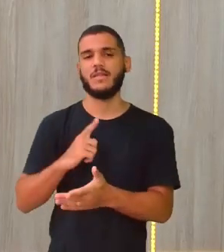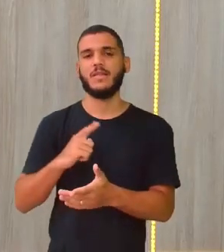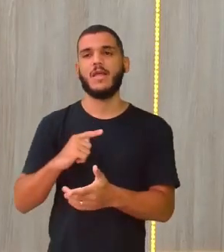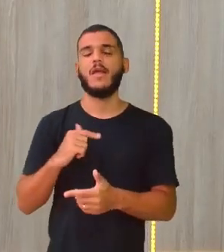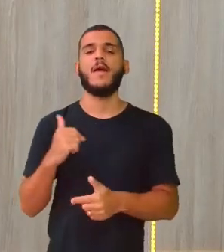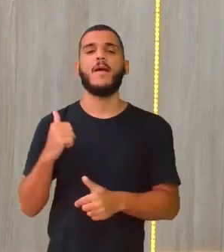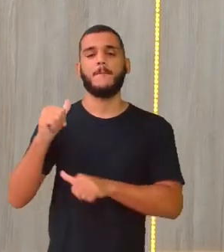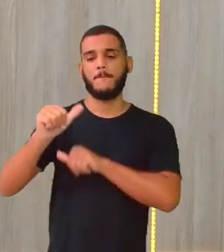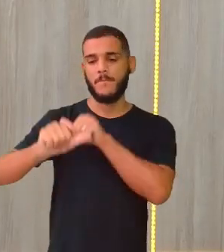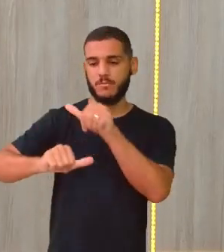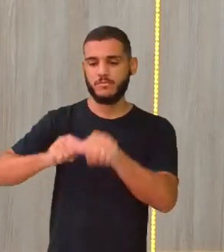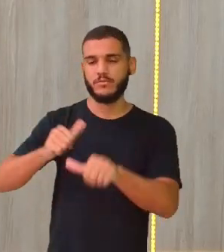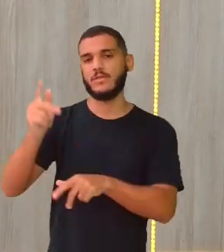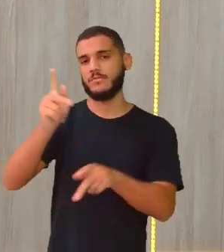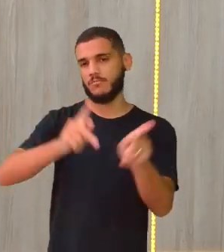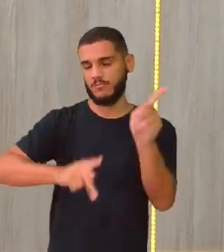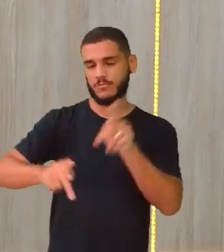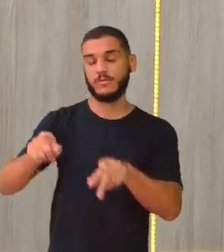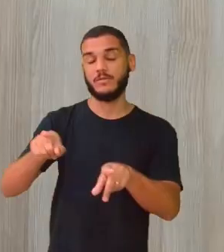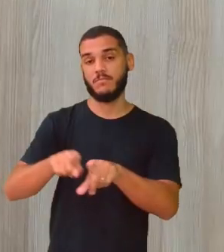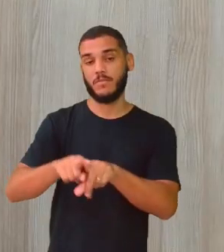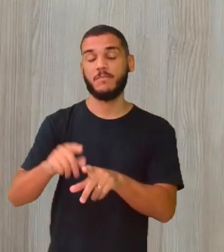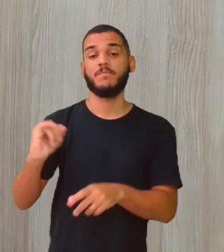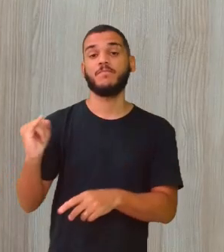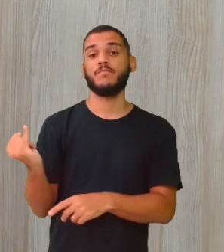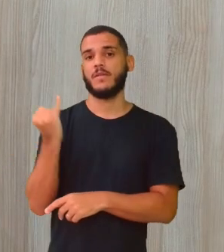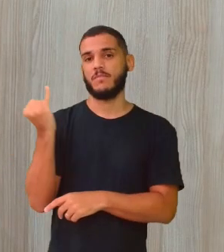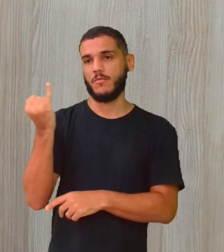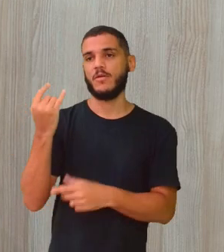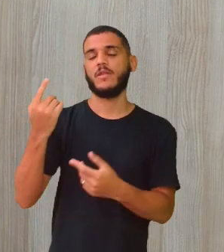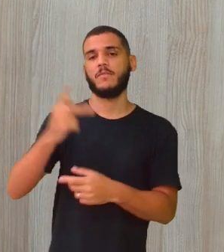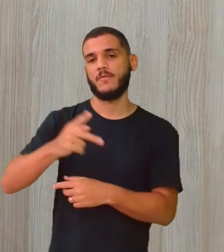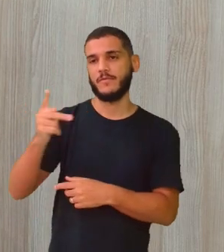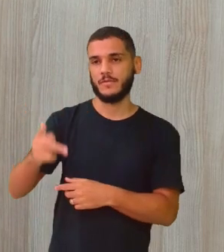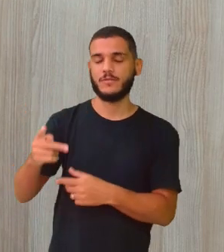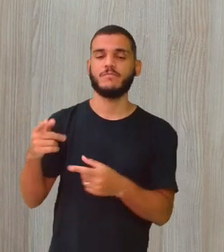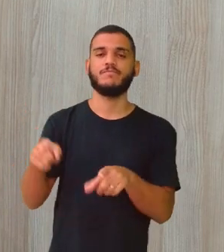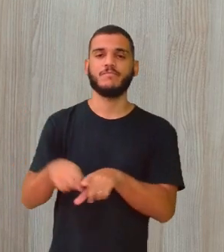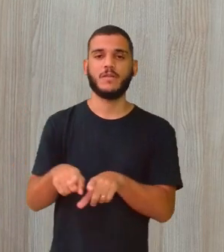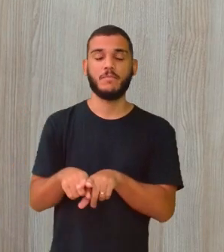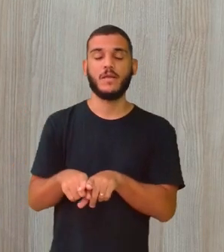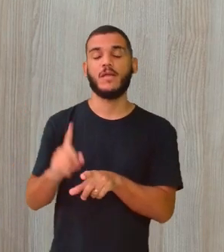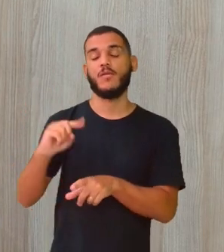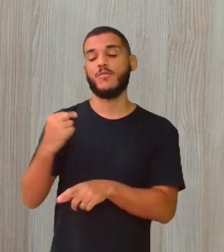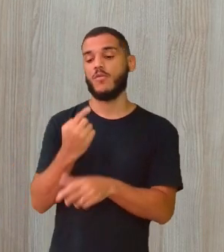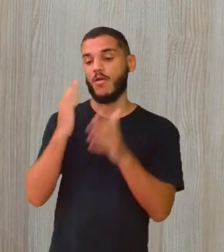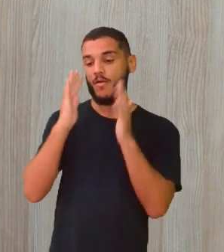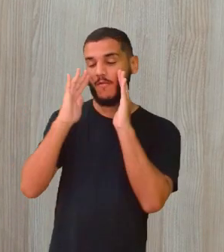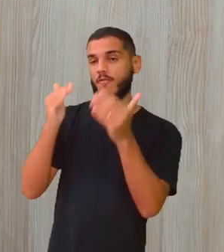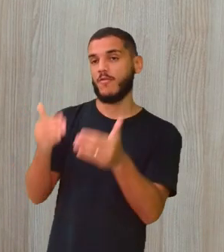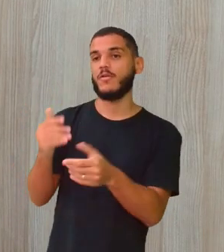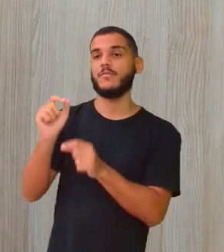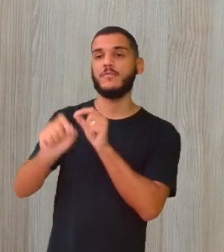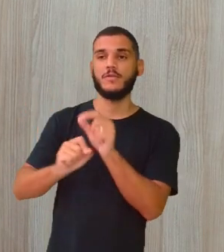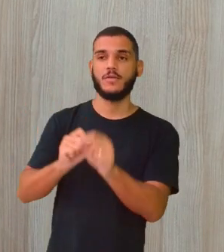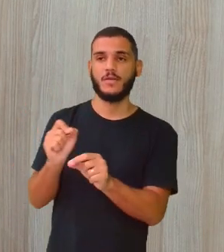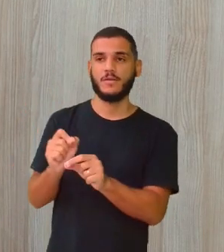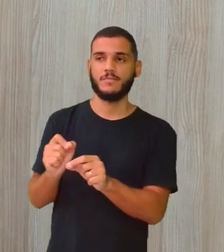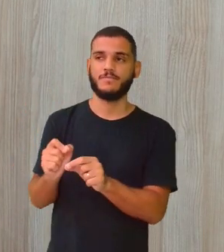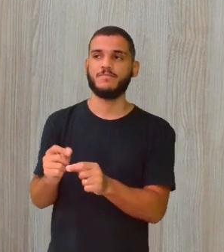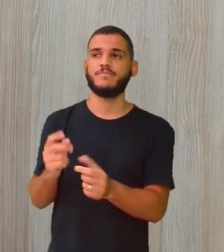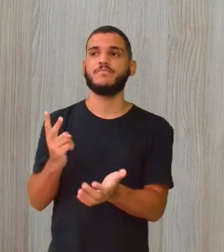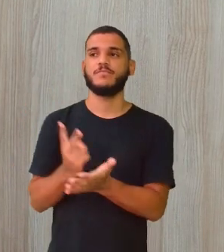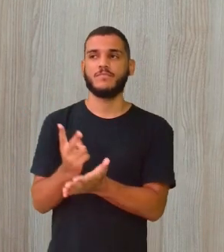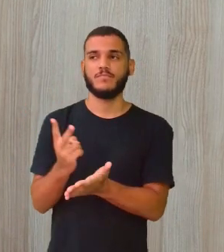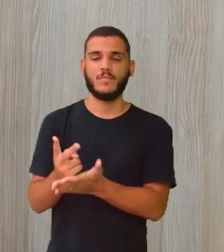população, professora. Isso. E é importante, né, professor Gilson, a gente frisar aqui, que sempre vai